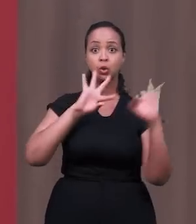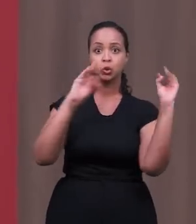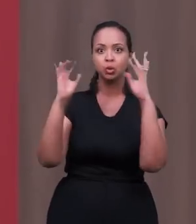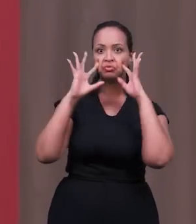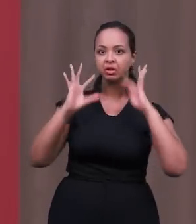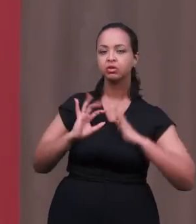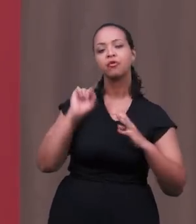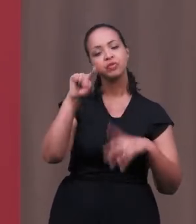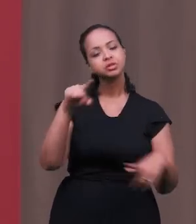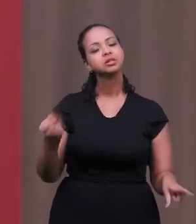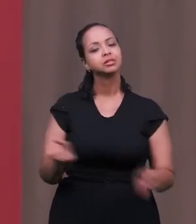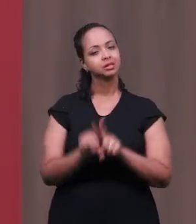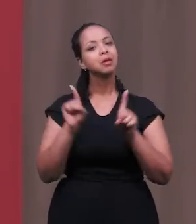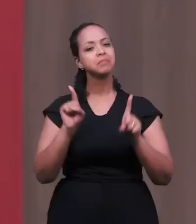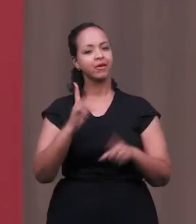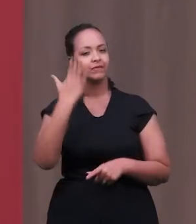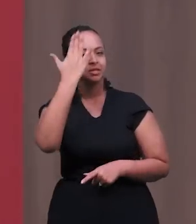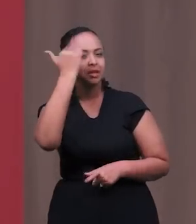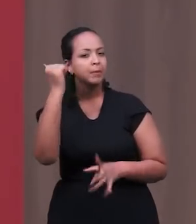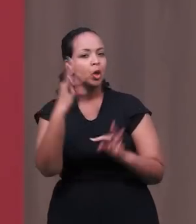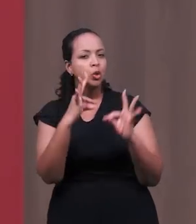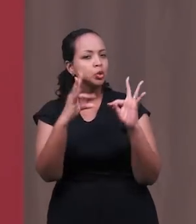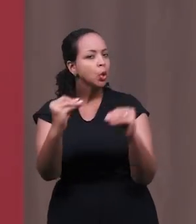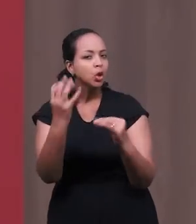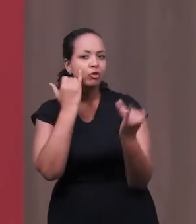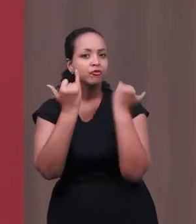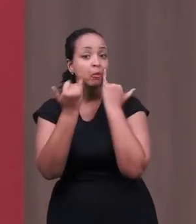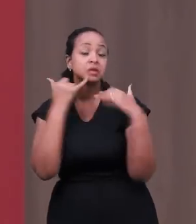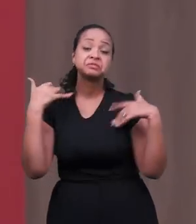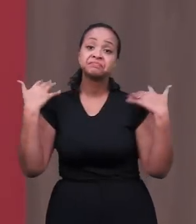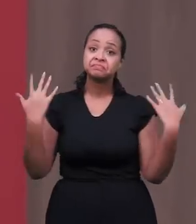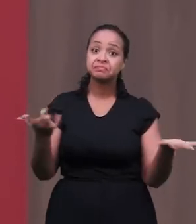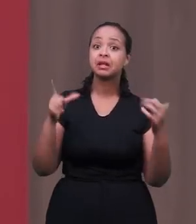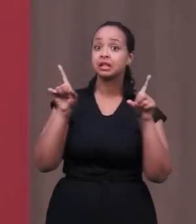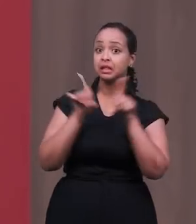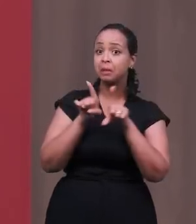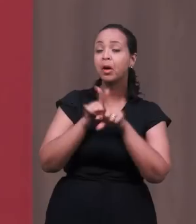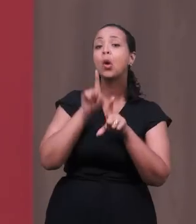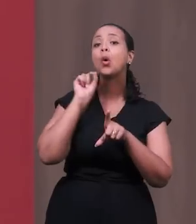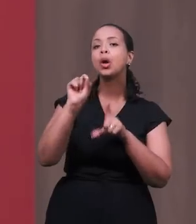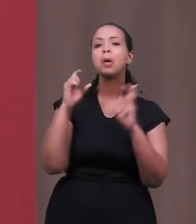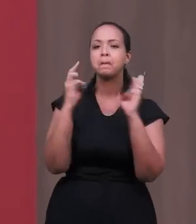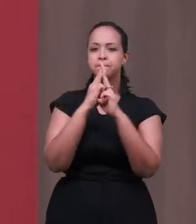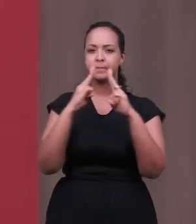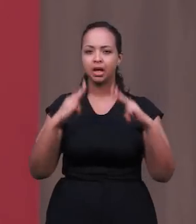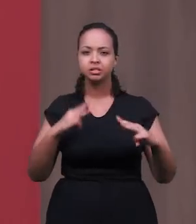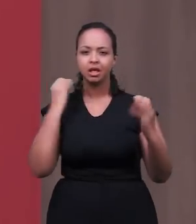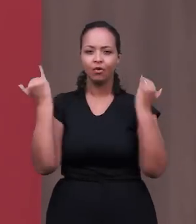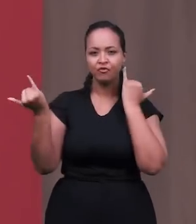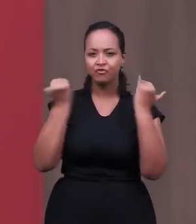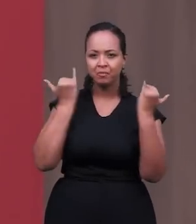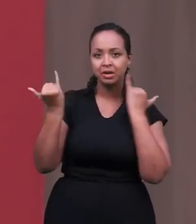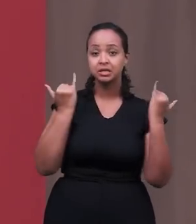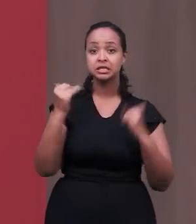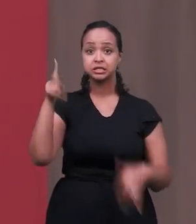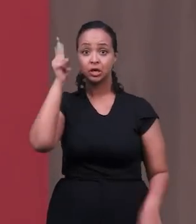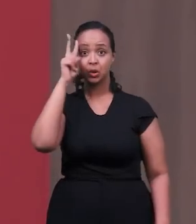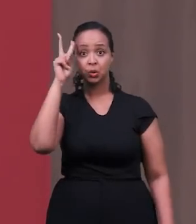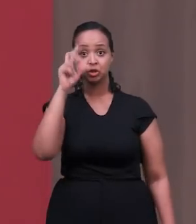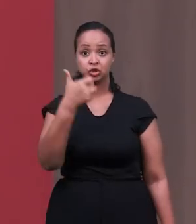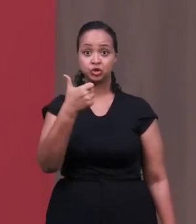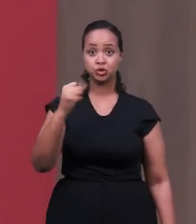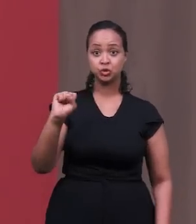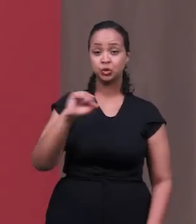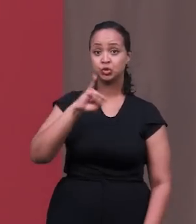nos acompanhando e você, é claro, vai saber todas as informações. Aliás, o Manai News de hoje, segunda-feira, dia